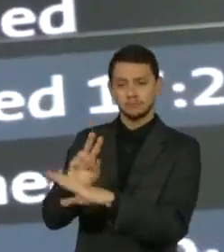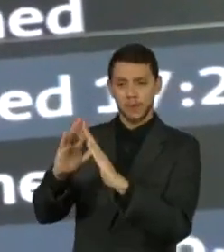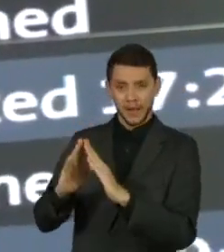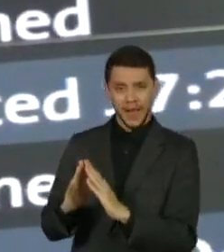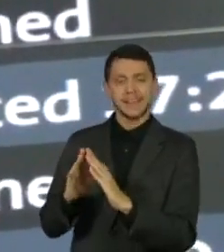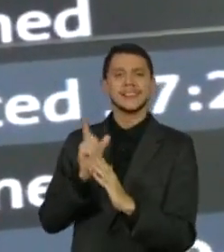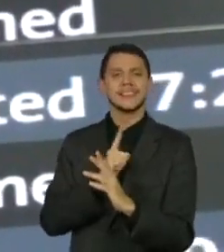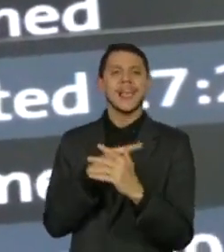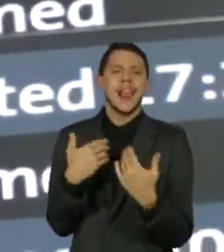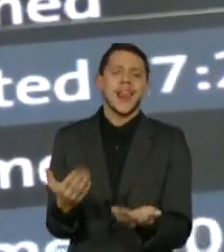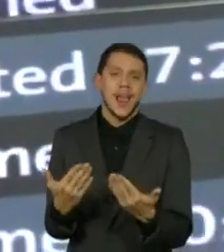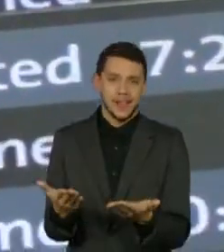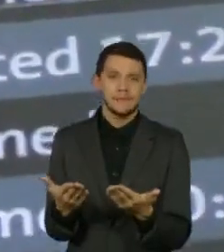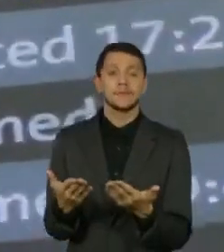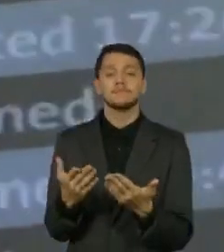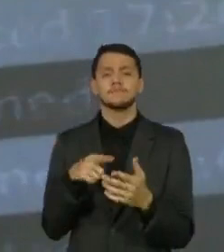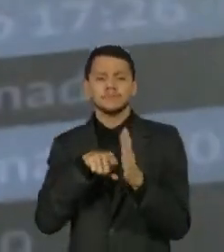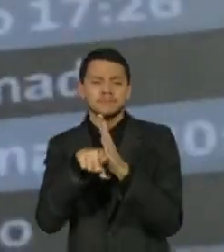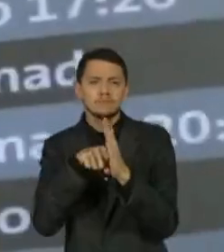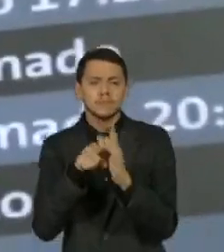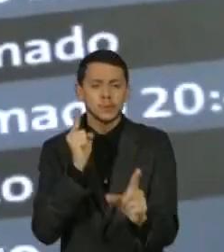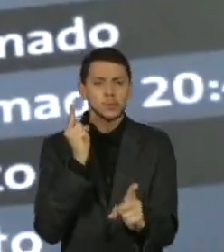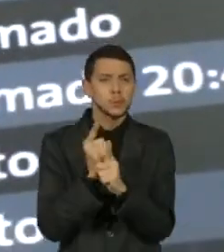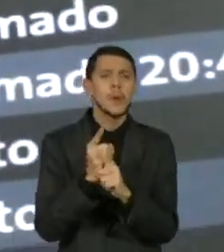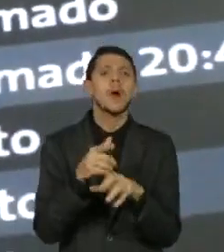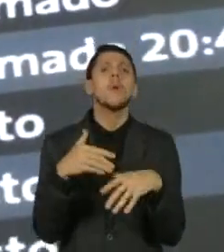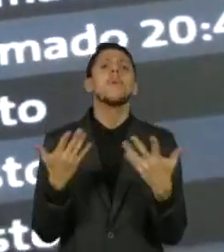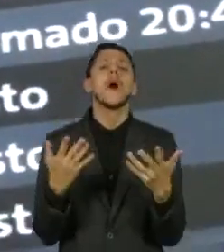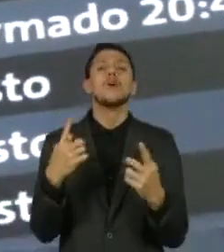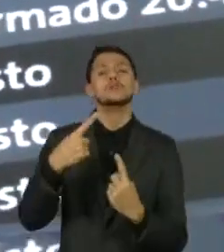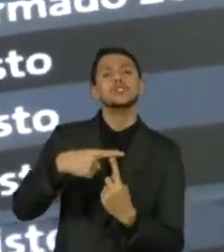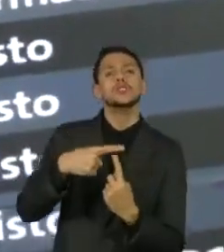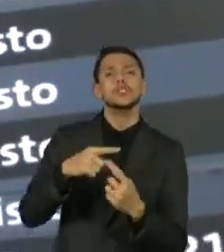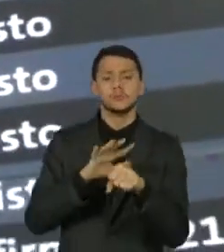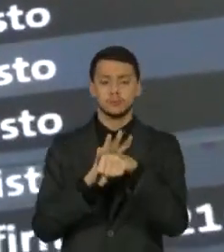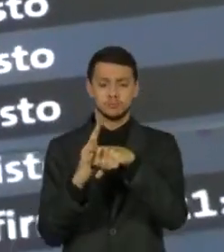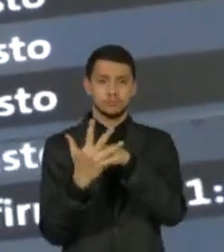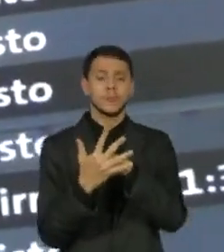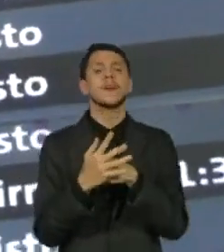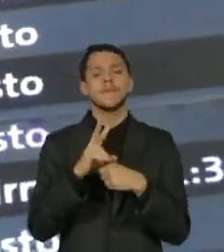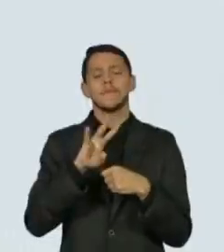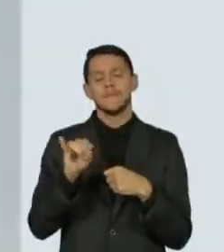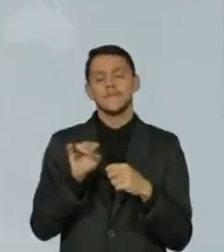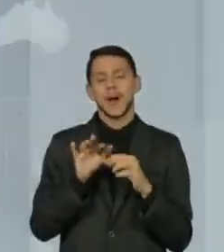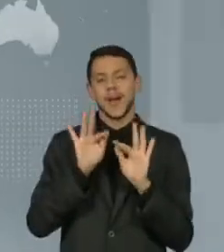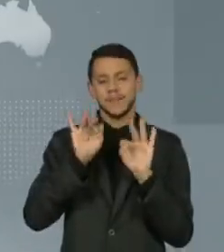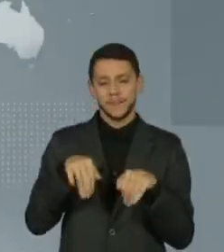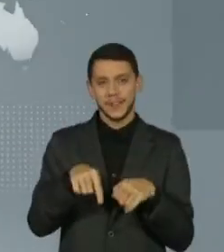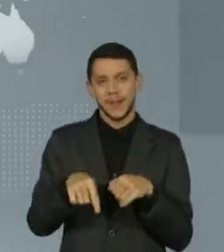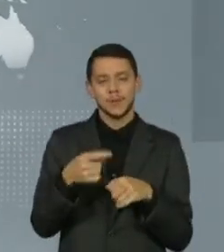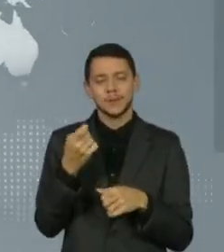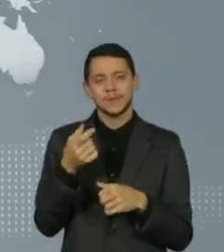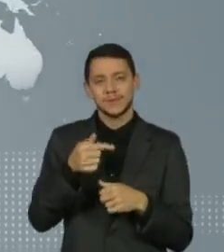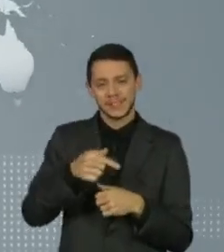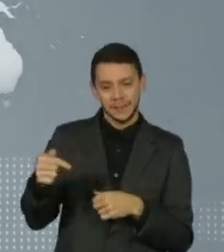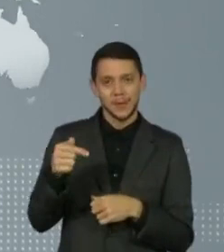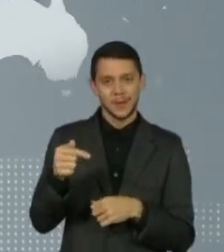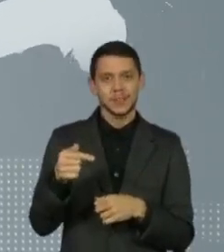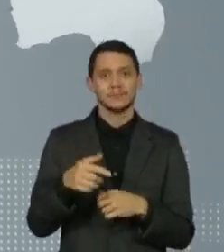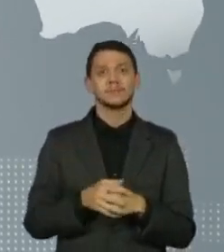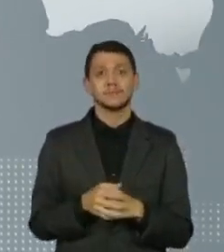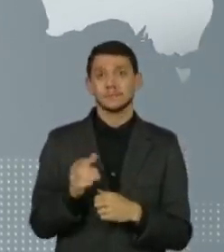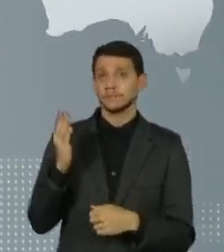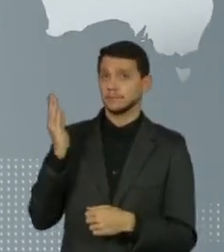O exame para identificar a cepa do vírus deve ficar pronto até o final da semana. Já estão valendo as